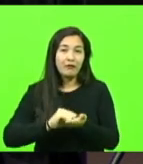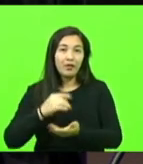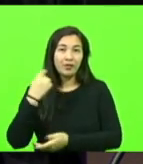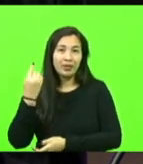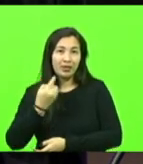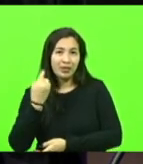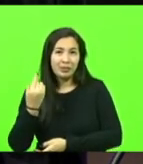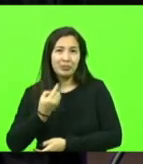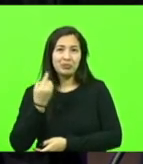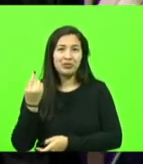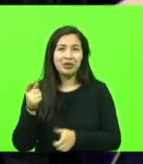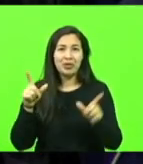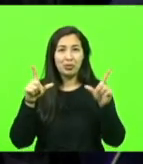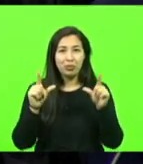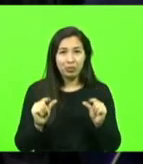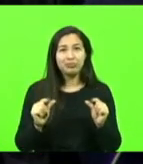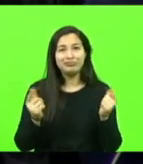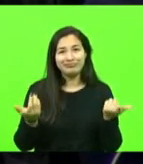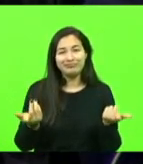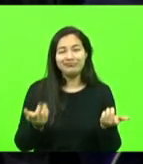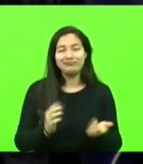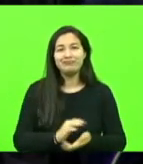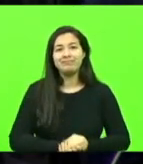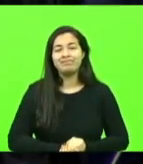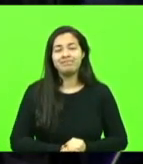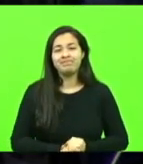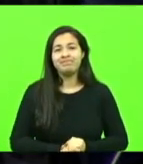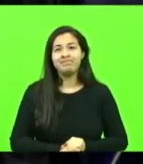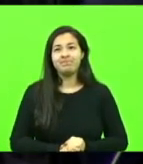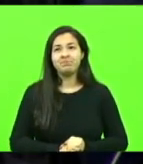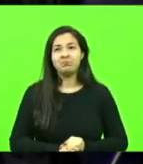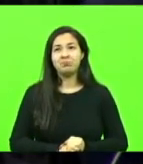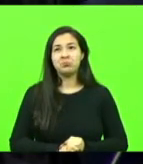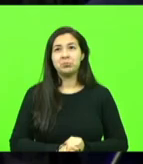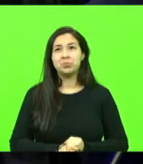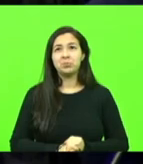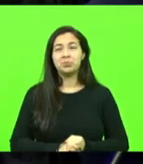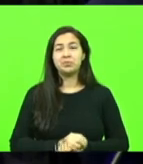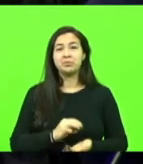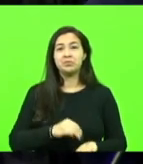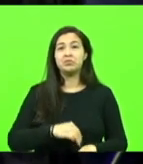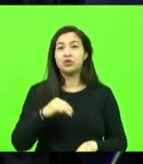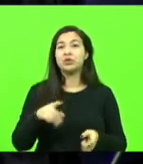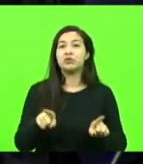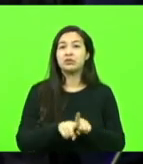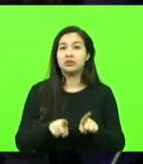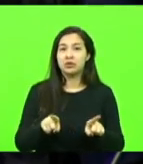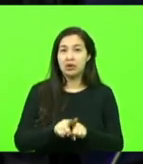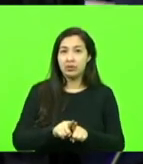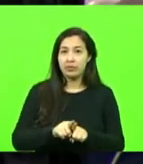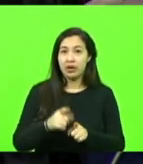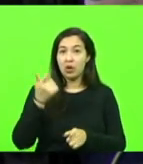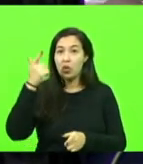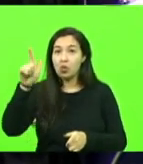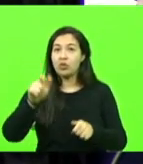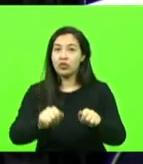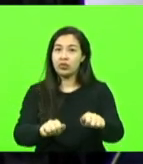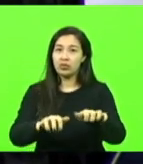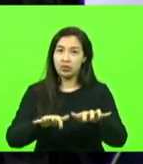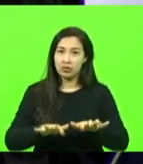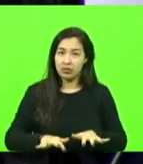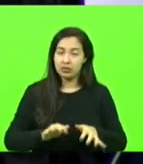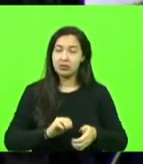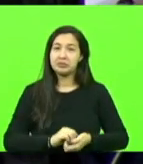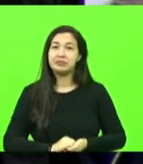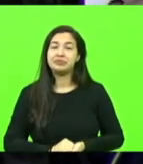com poucos deputados aqui presentes. As moções também ficam para a próxima sessão.